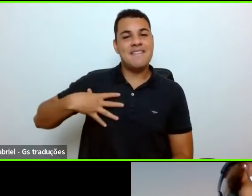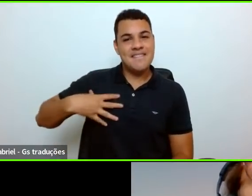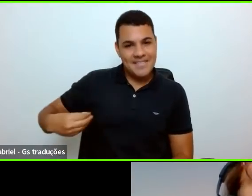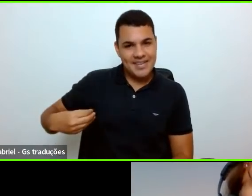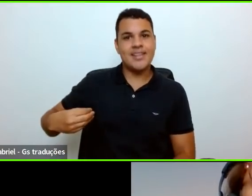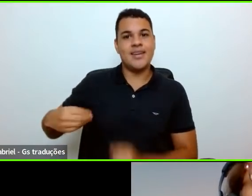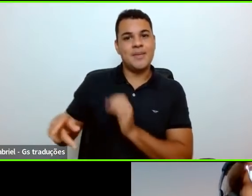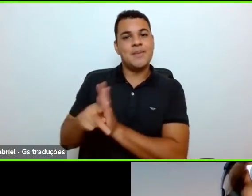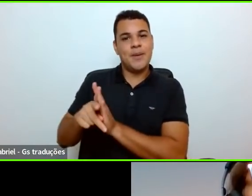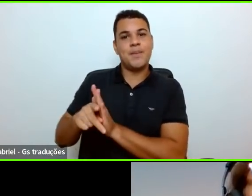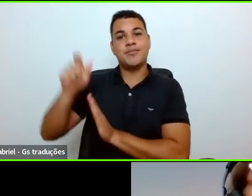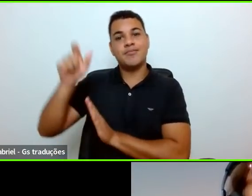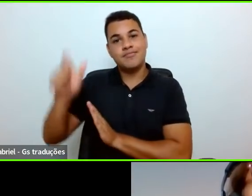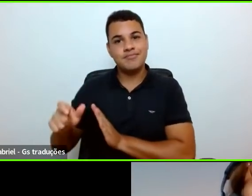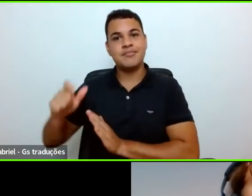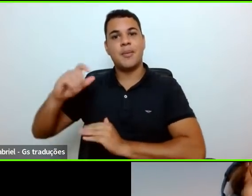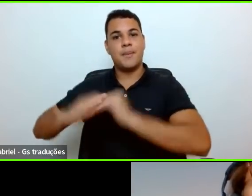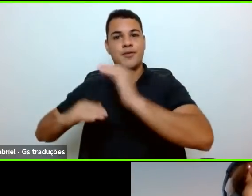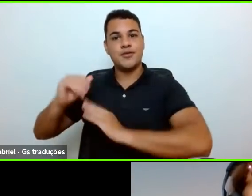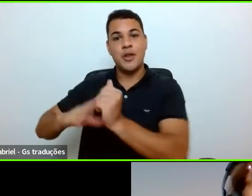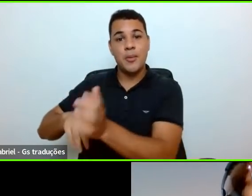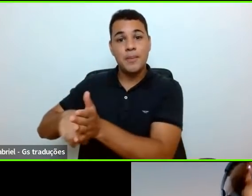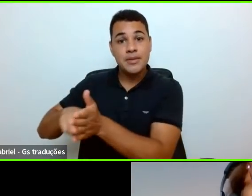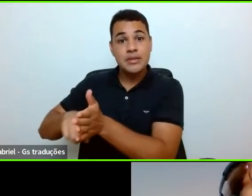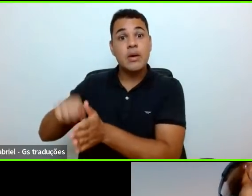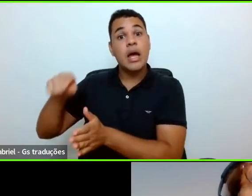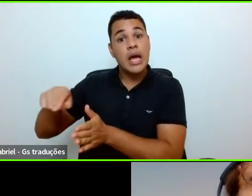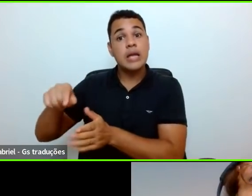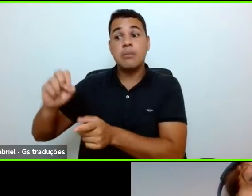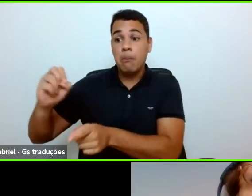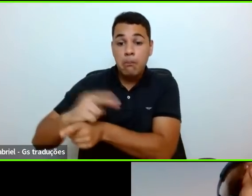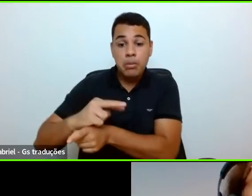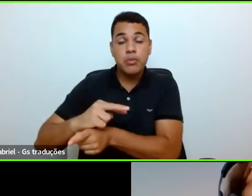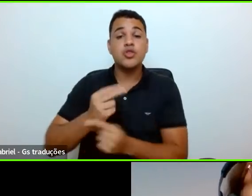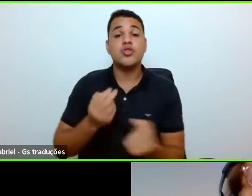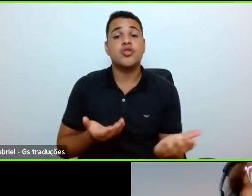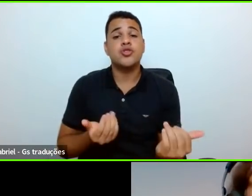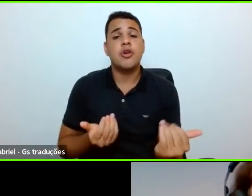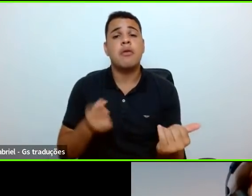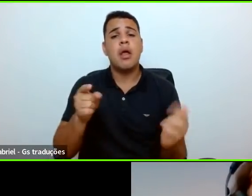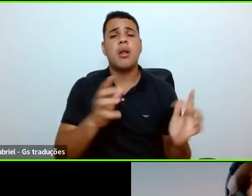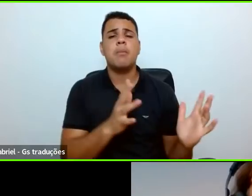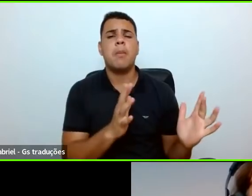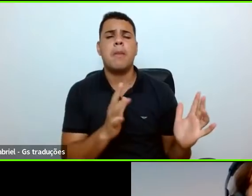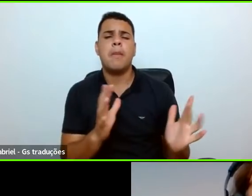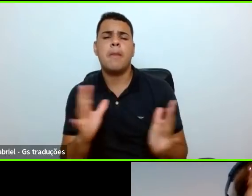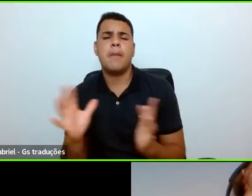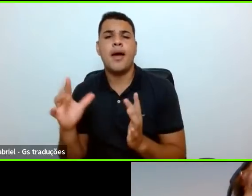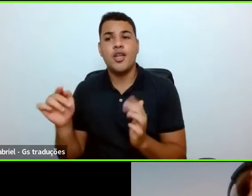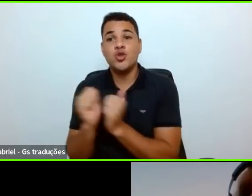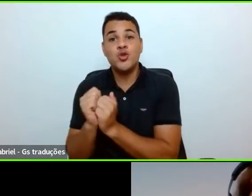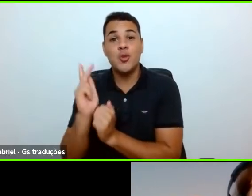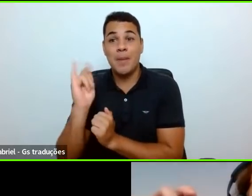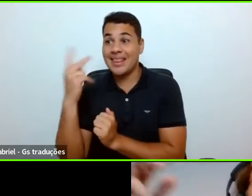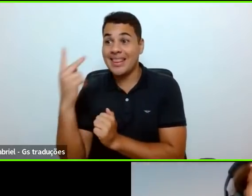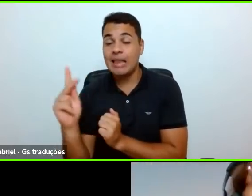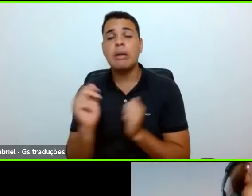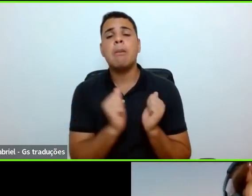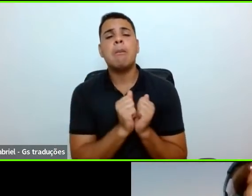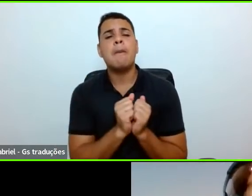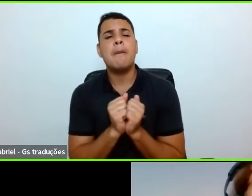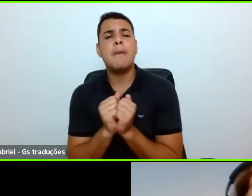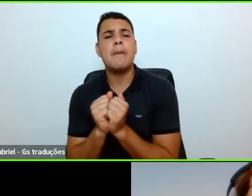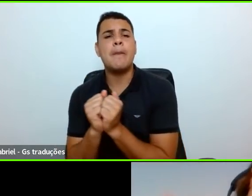Cruz, frequentou Manguinhos em sua juventude. E ficou... Ela gostou tanto do que ela fez, ela era uma espécie de